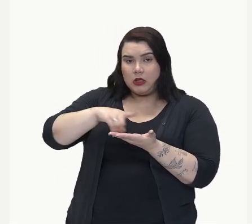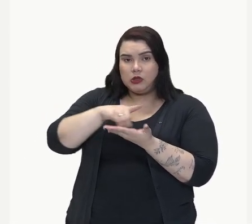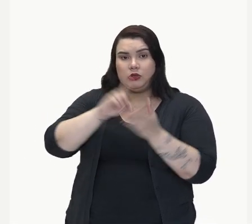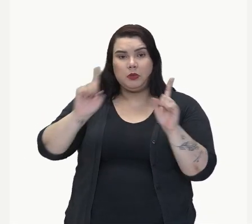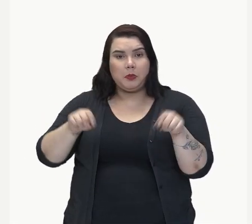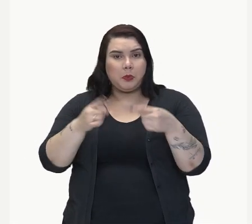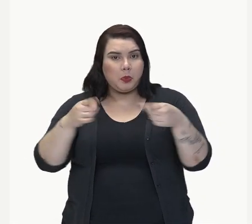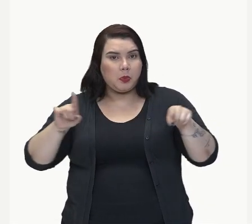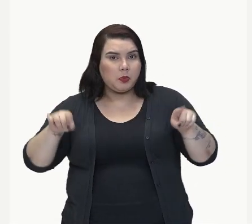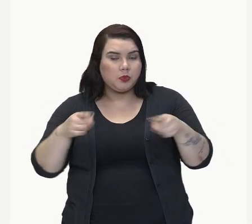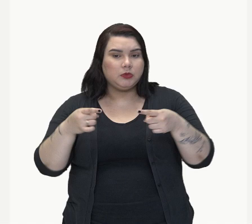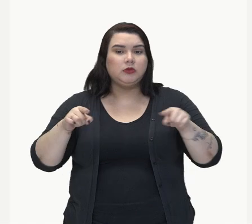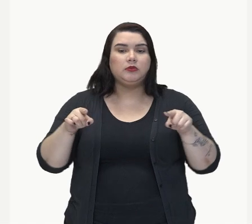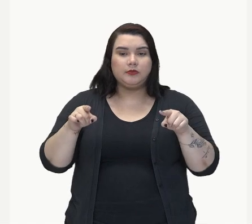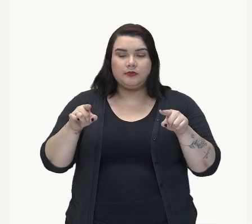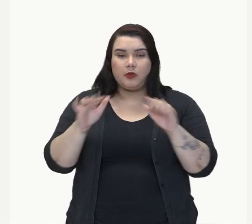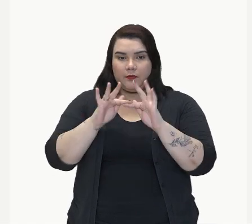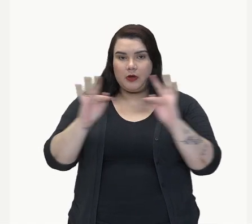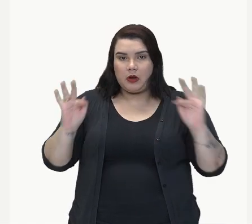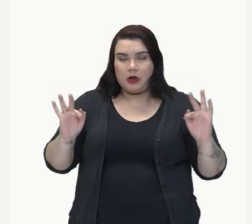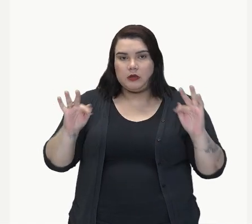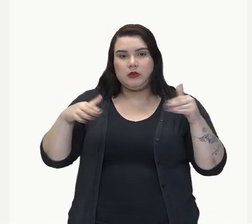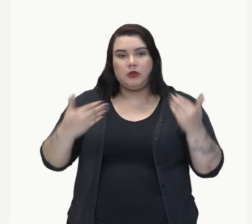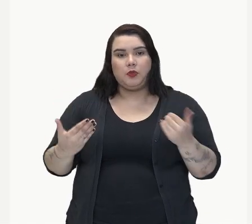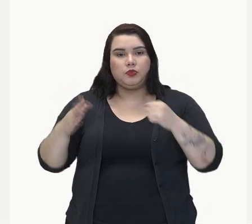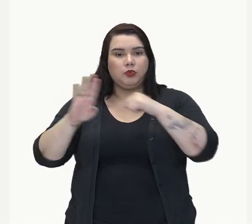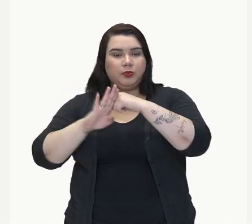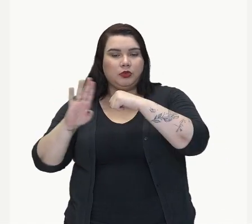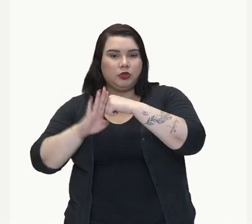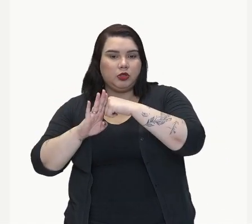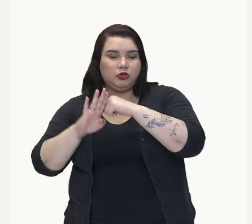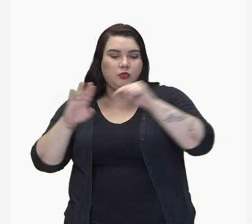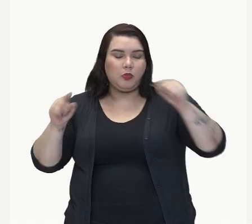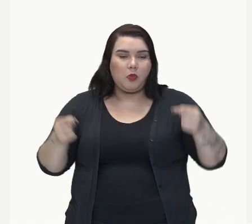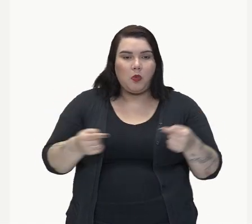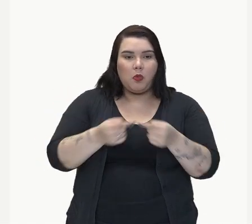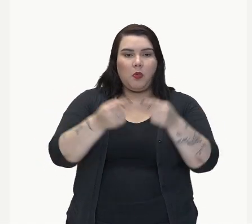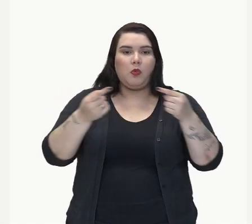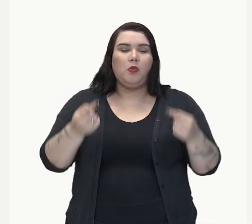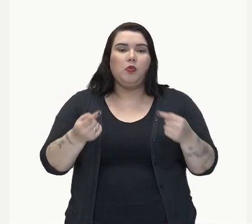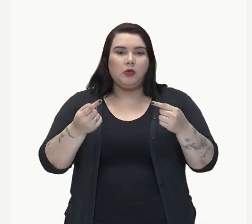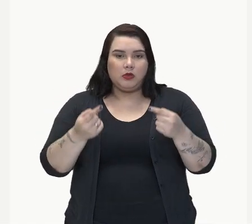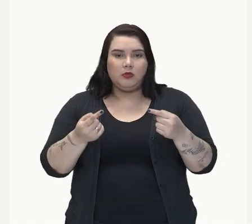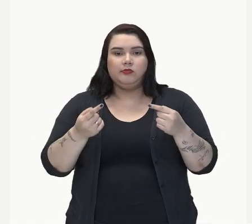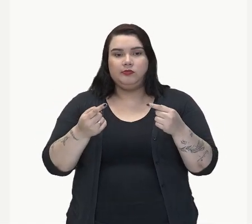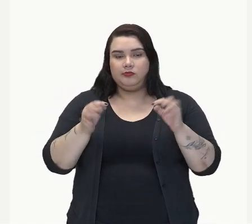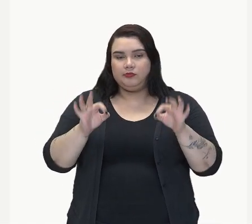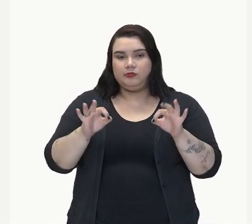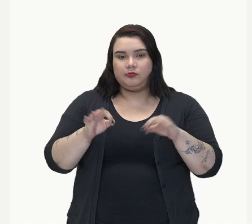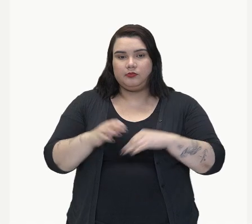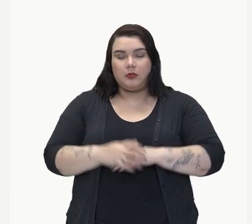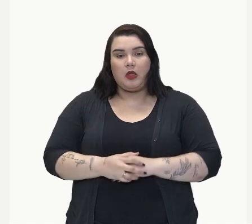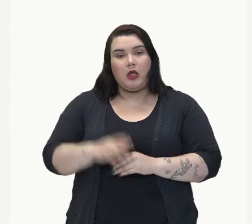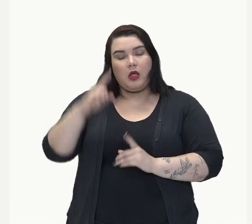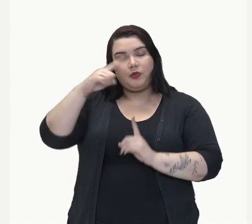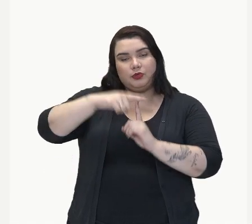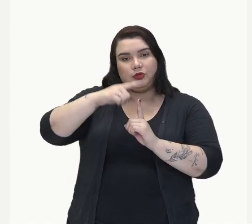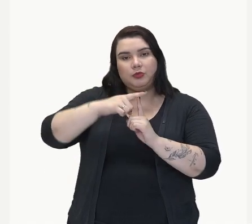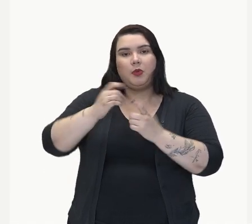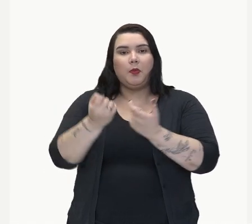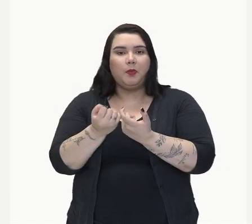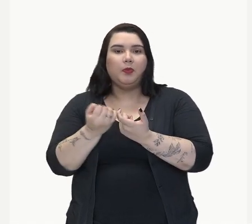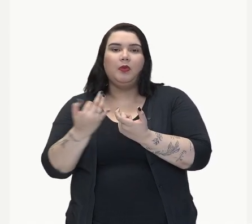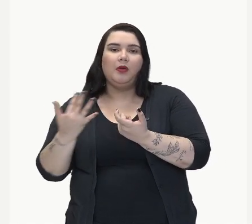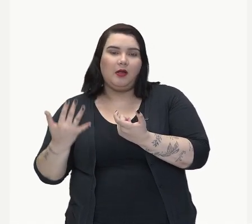está concordando com bastante. Como está no plural, também